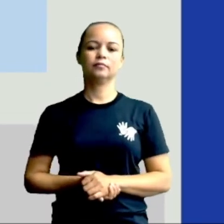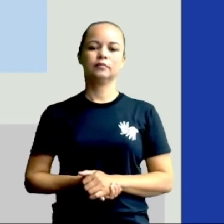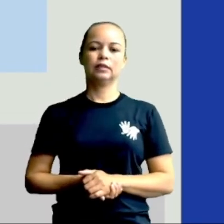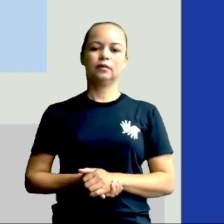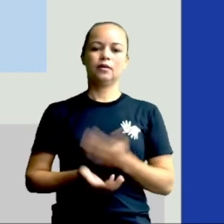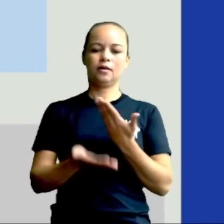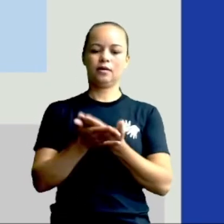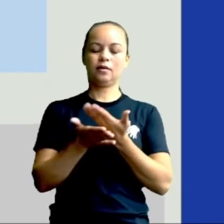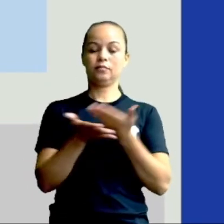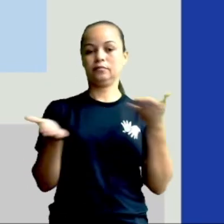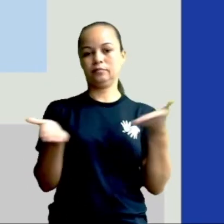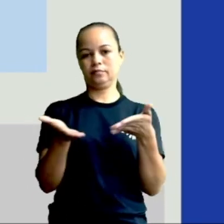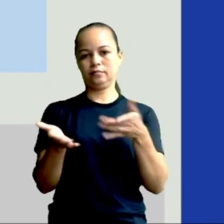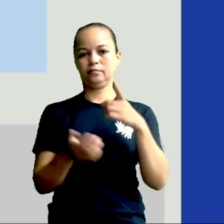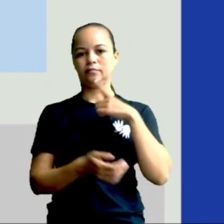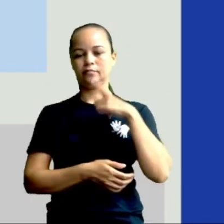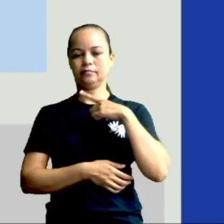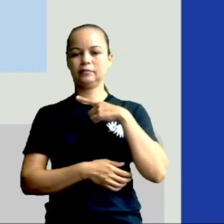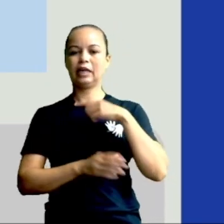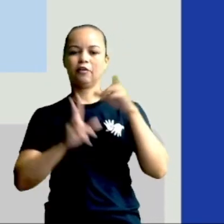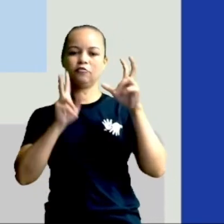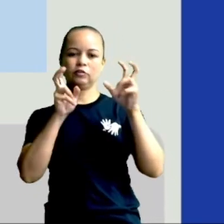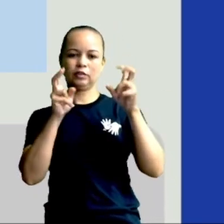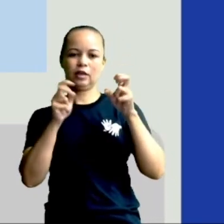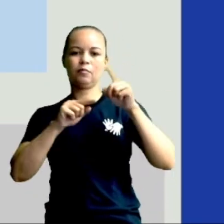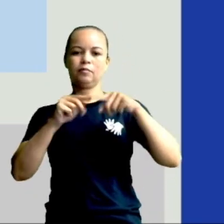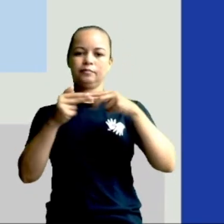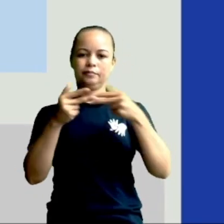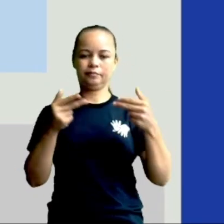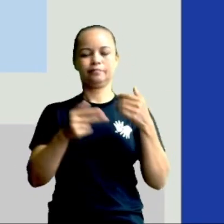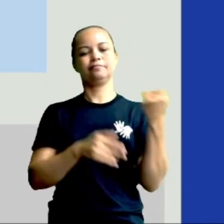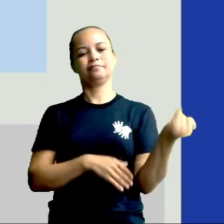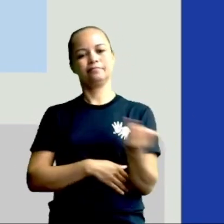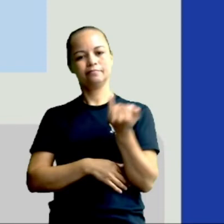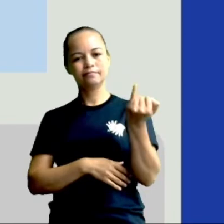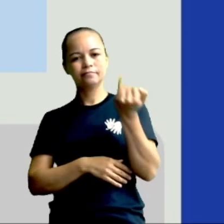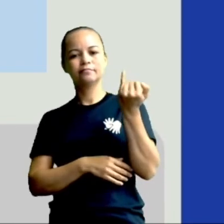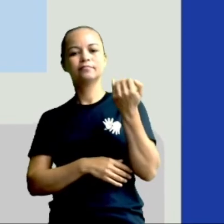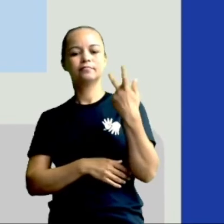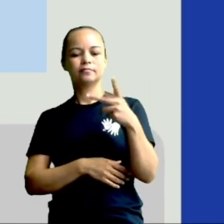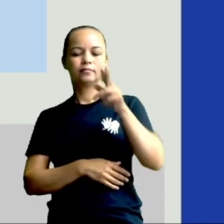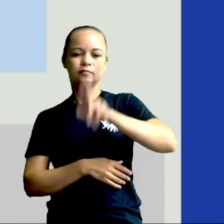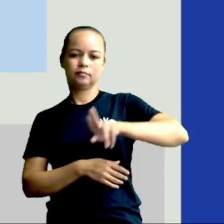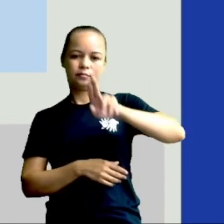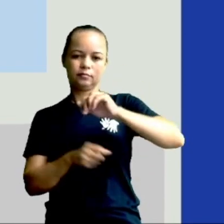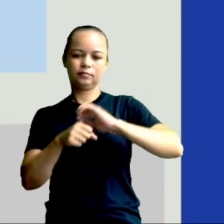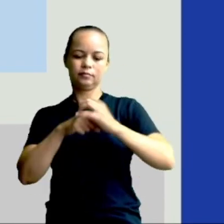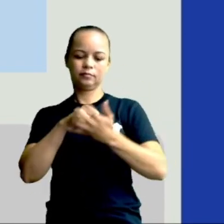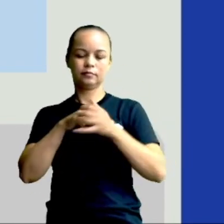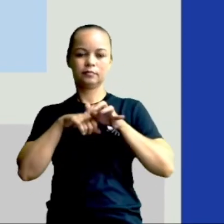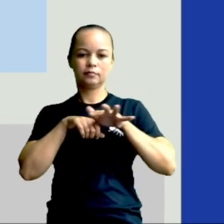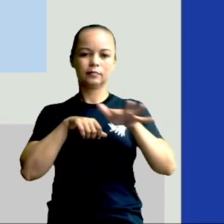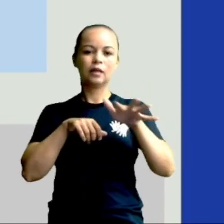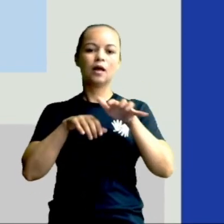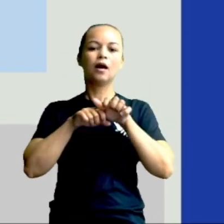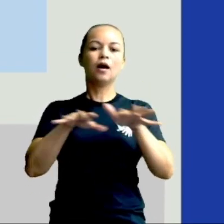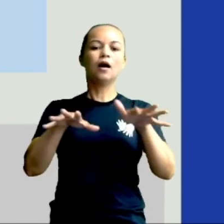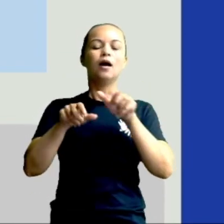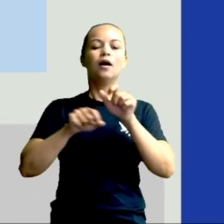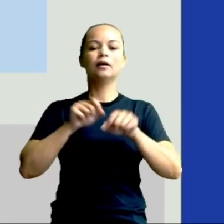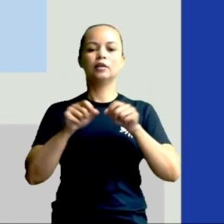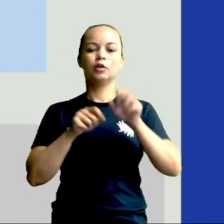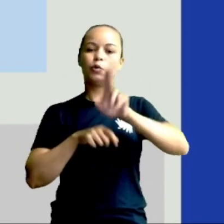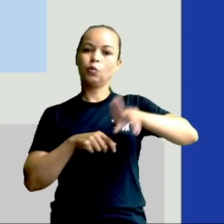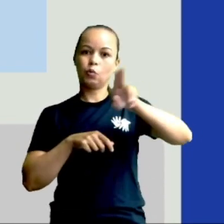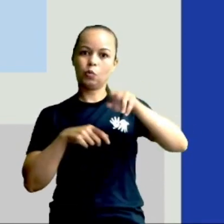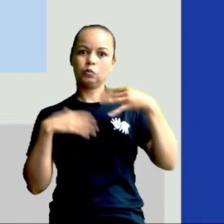hoje teve o tema Aparelhos Eletrônicos. A importância do seu uso em tempo de pandemia e o uso excessivo desses